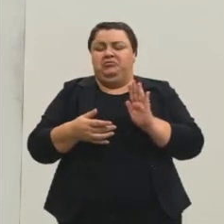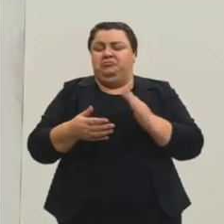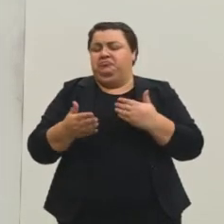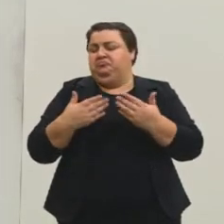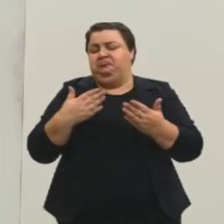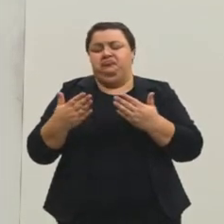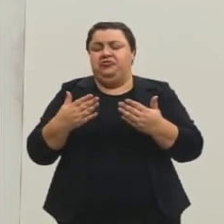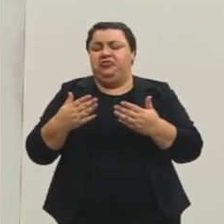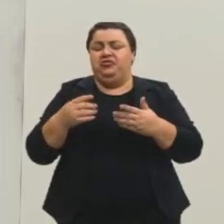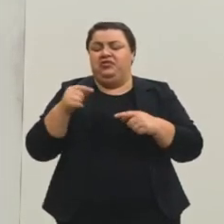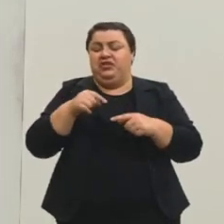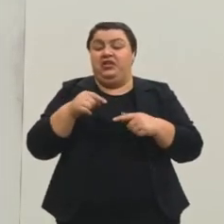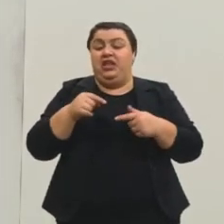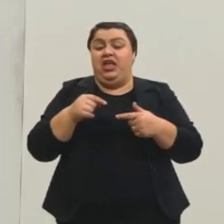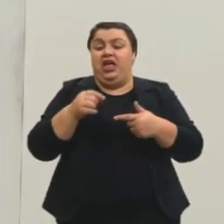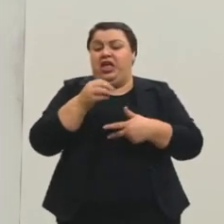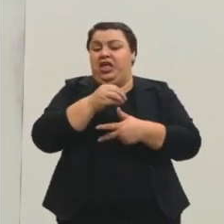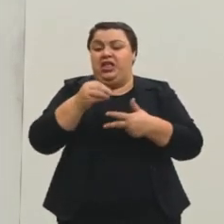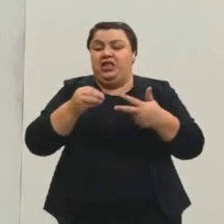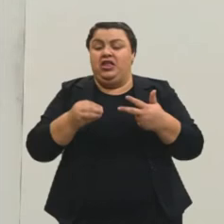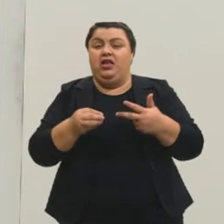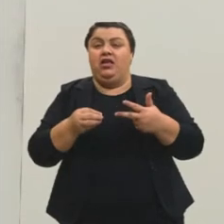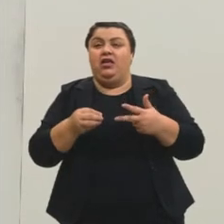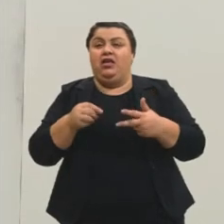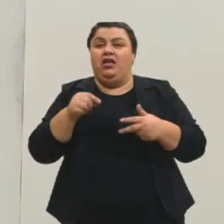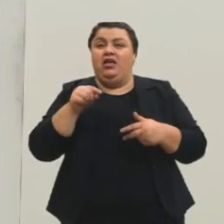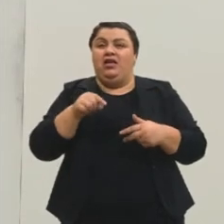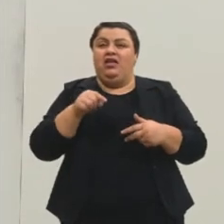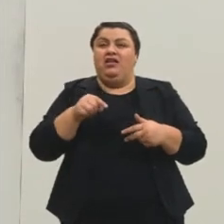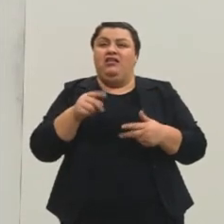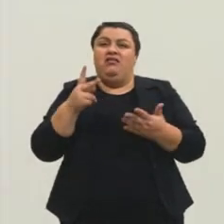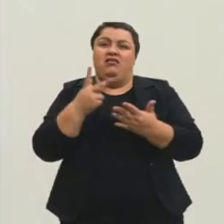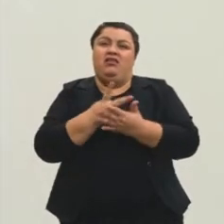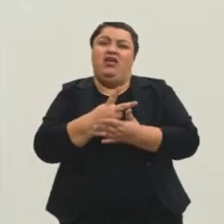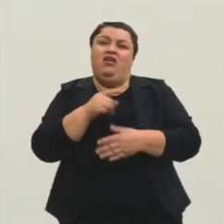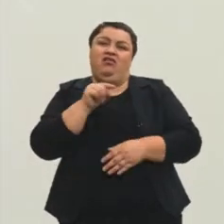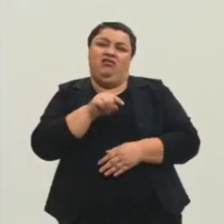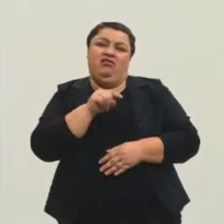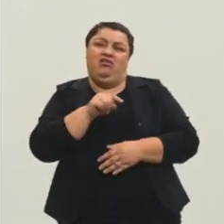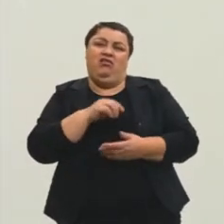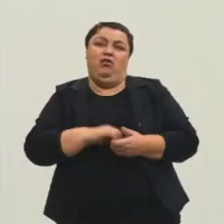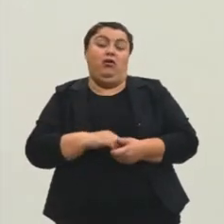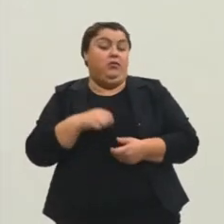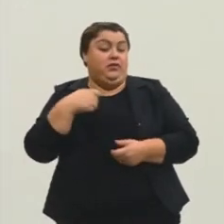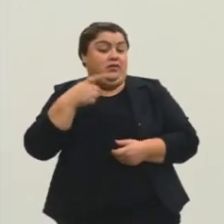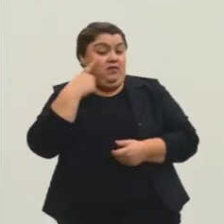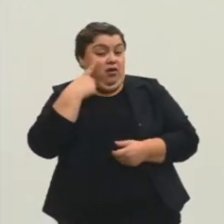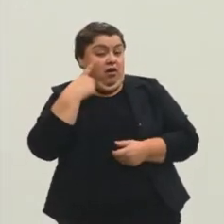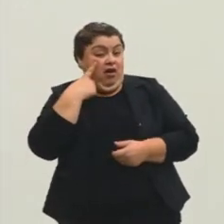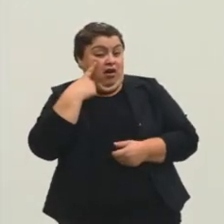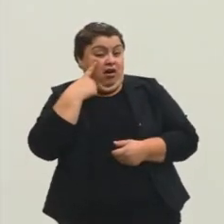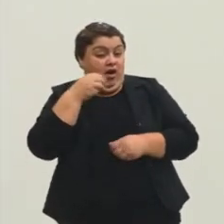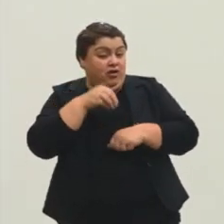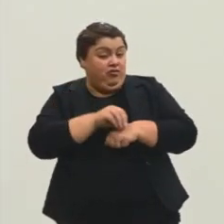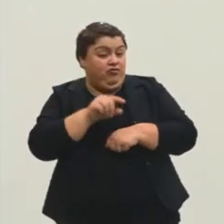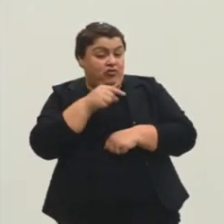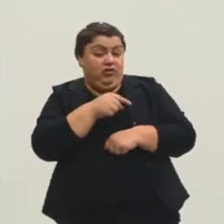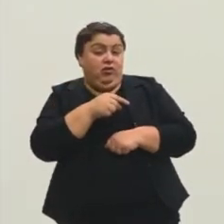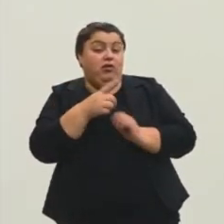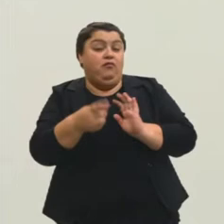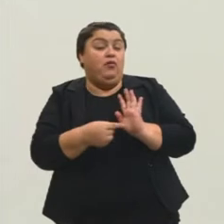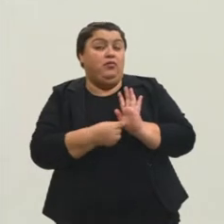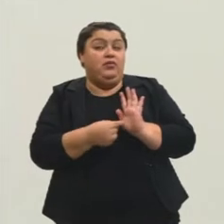como eu disse para vocês, é isso aqui, que a galera mais peca, é isso aqui que a gente tem que se ligar e que eu vou tentar mostrar para